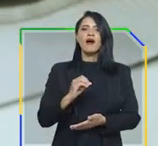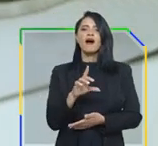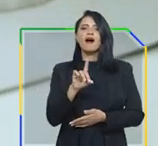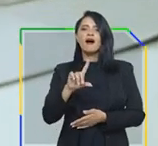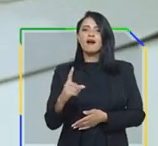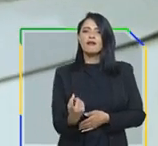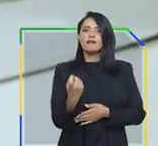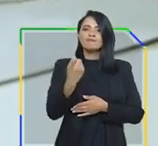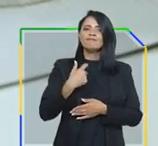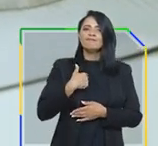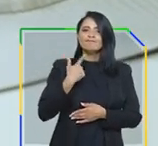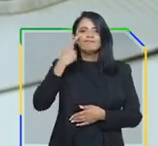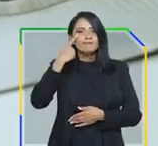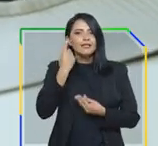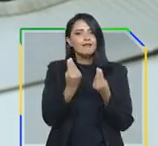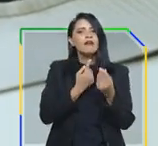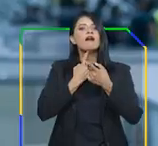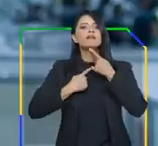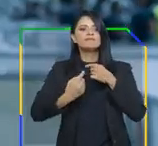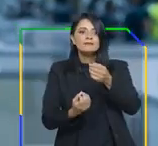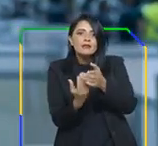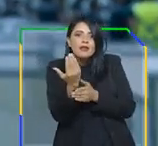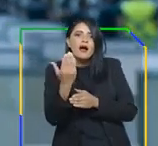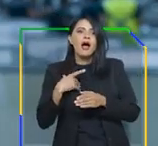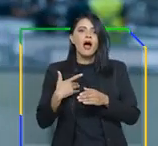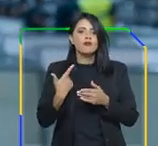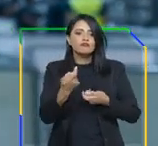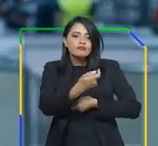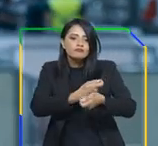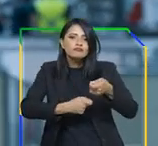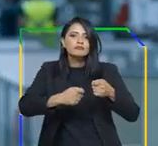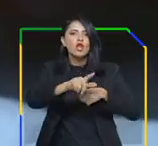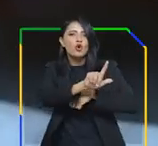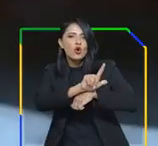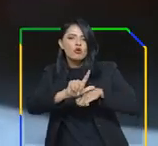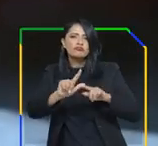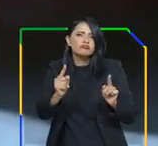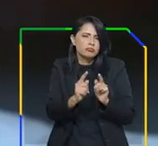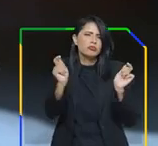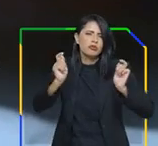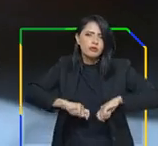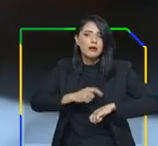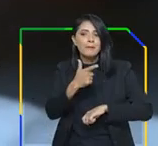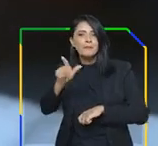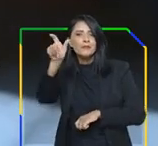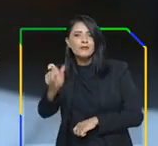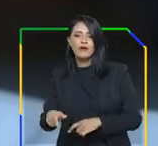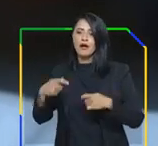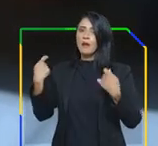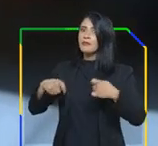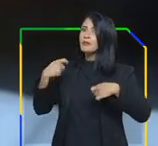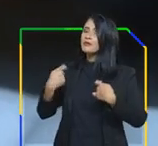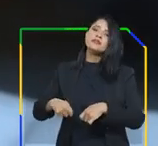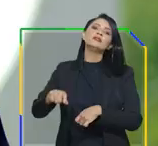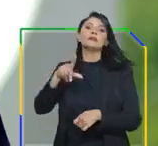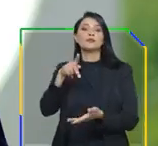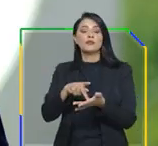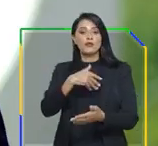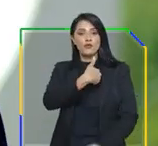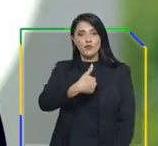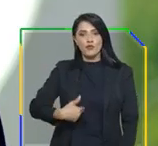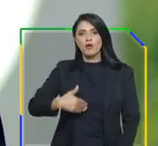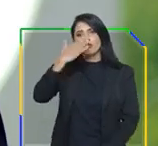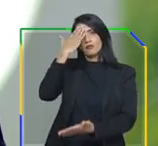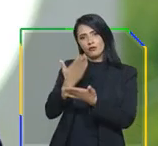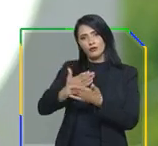Único e deseja começar um pequeno negócio, por menor que seja. Crédito para quem mais precisa, porque nosso governo